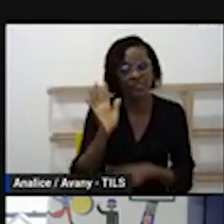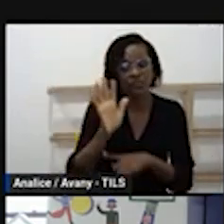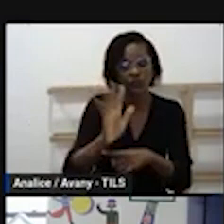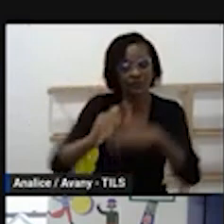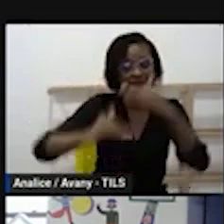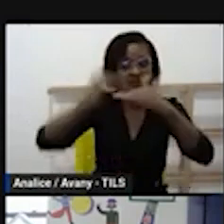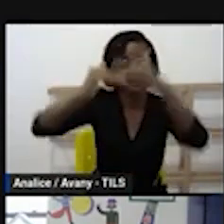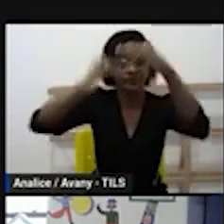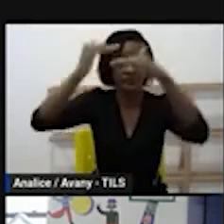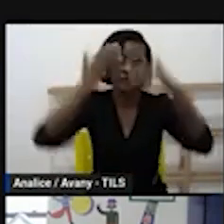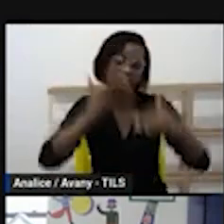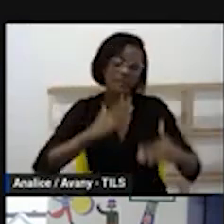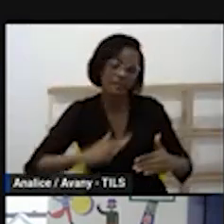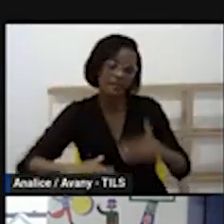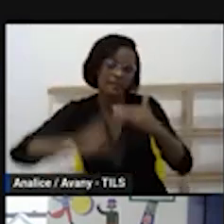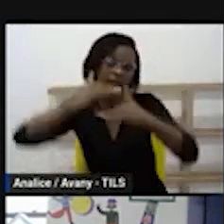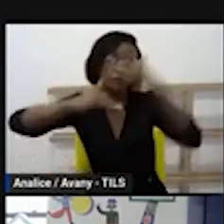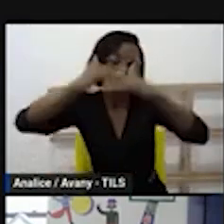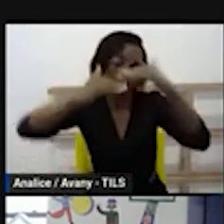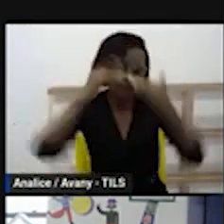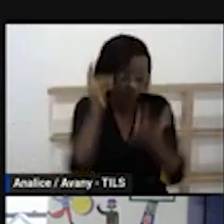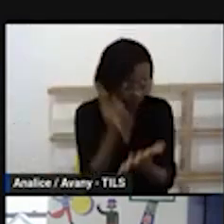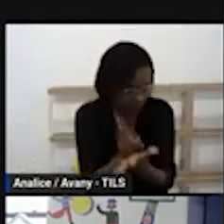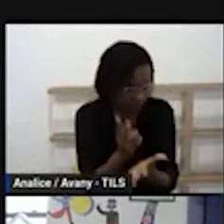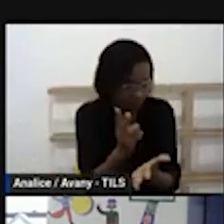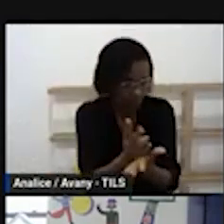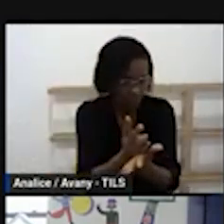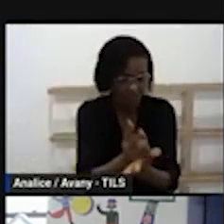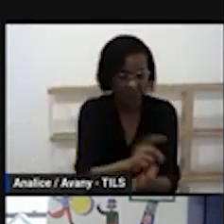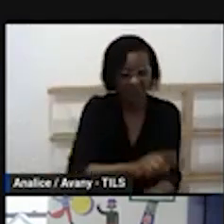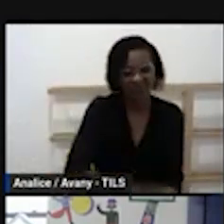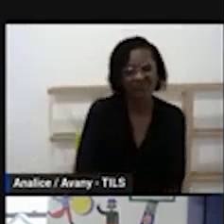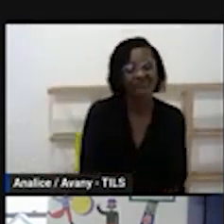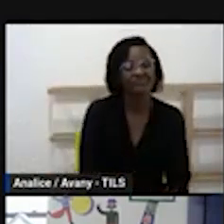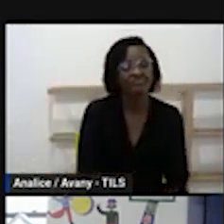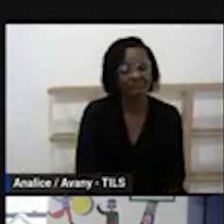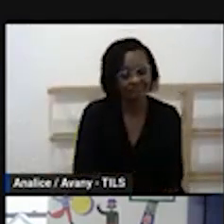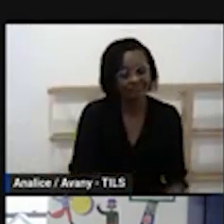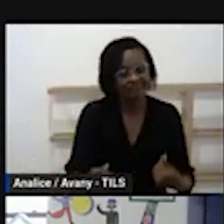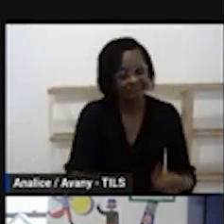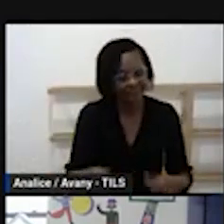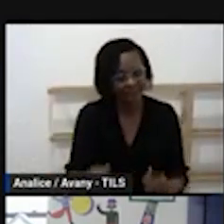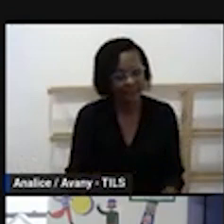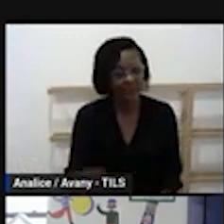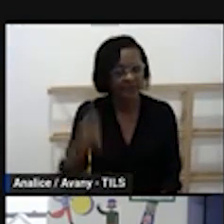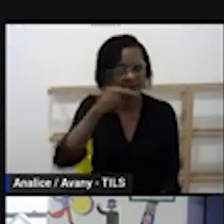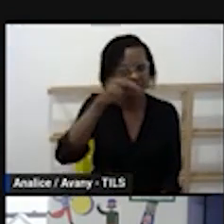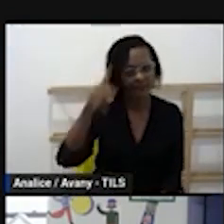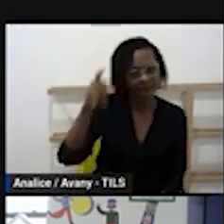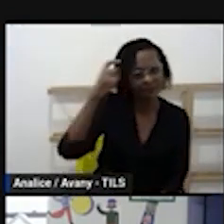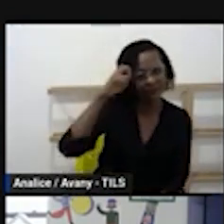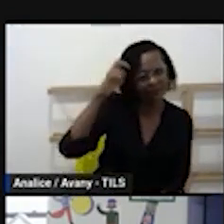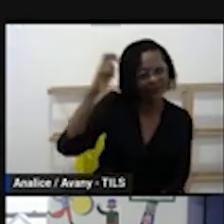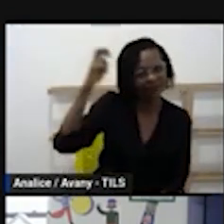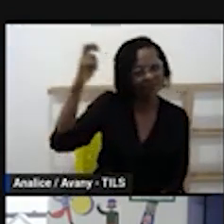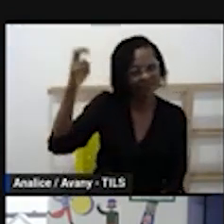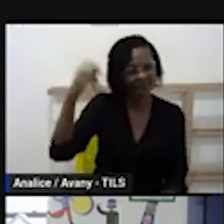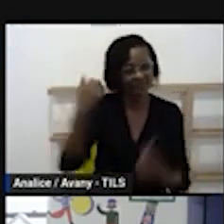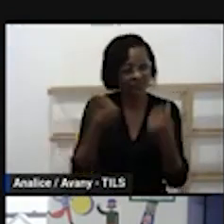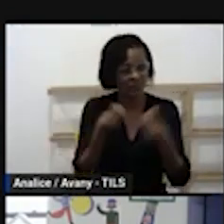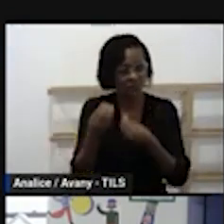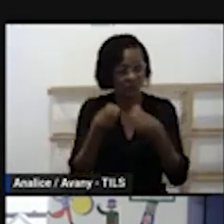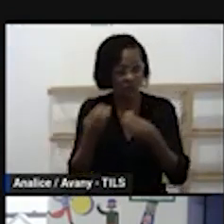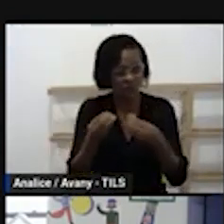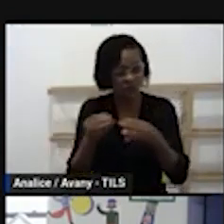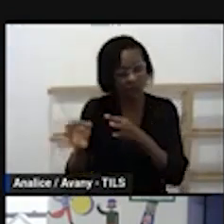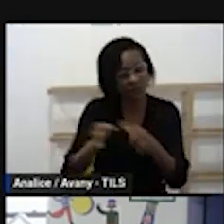criança por exemplo do integral que está o dia inteiro na escola a gente vai ter que ter uma rotina pensando nessa criança uma rotina mais